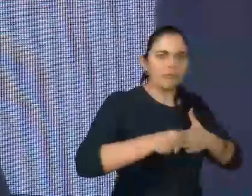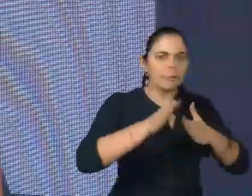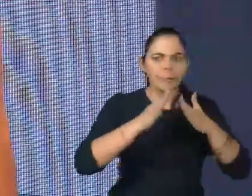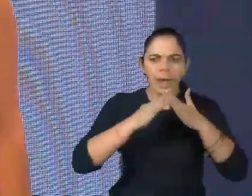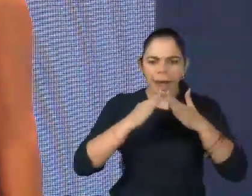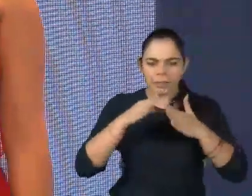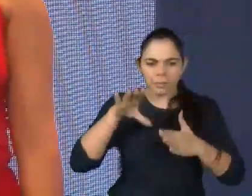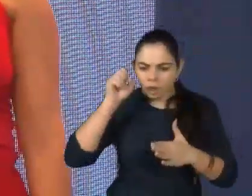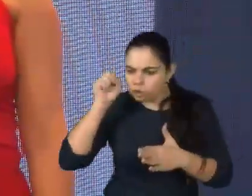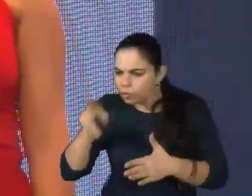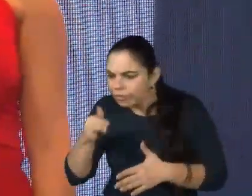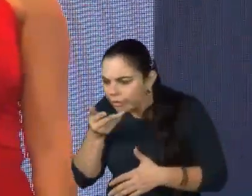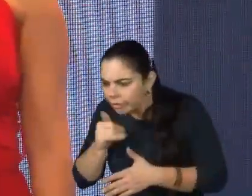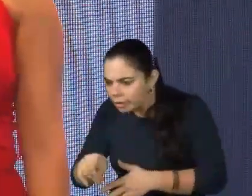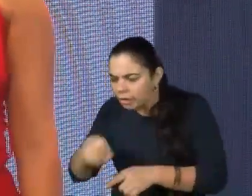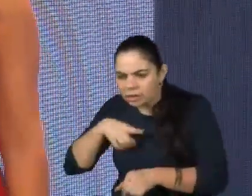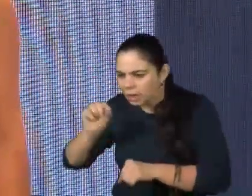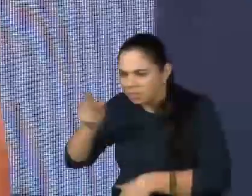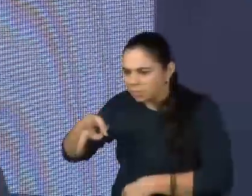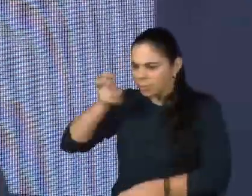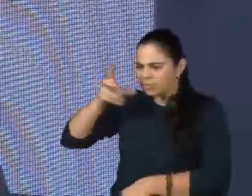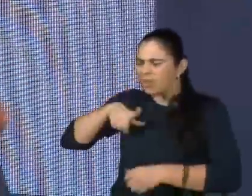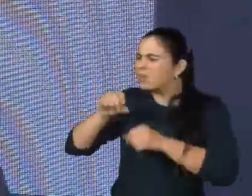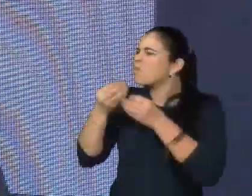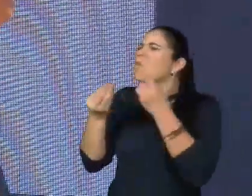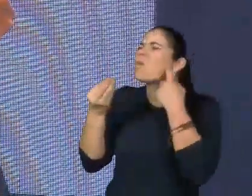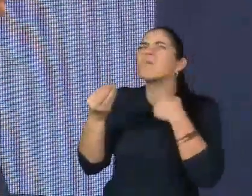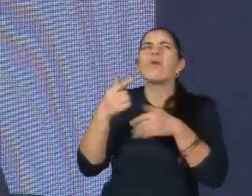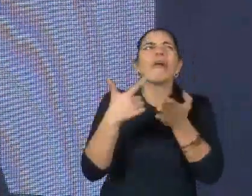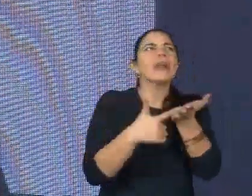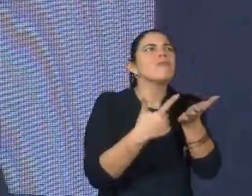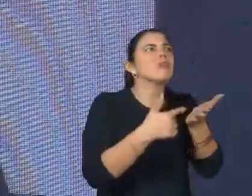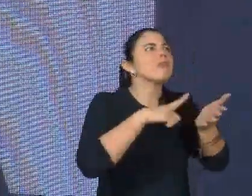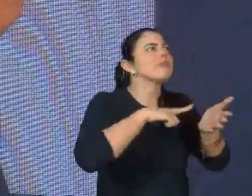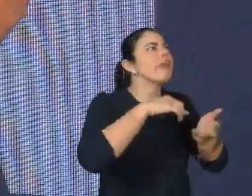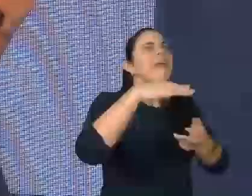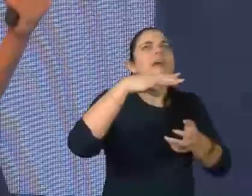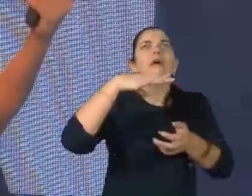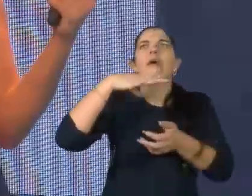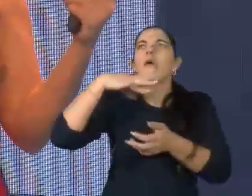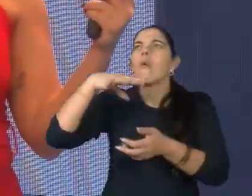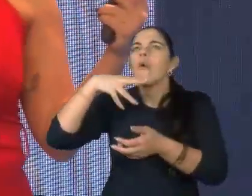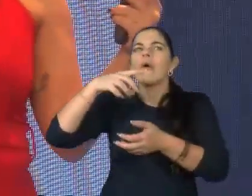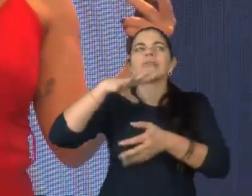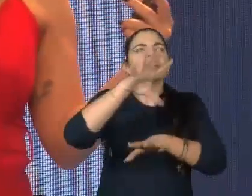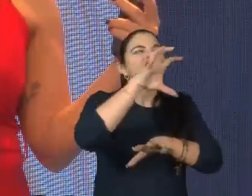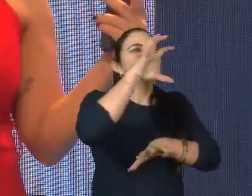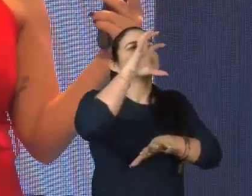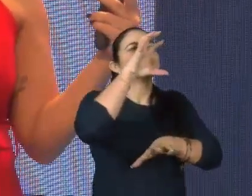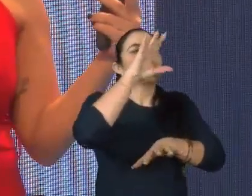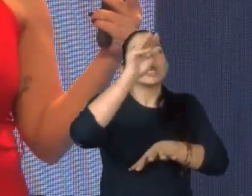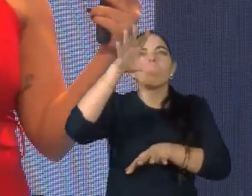discurso, pensando que livro tem cor, tem cheiro e tem memória de